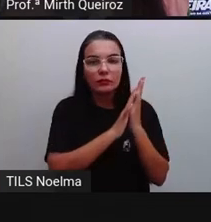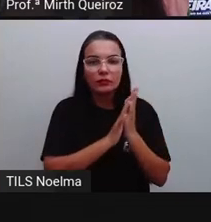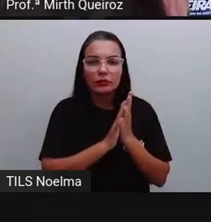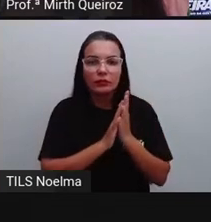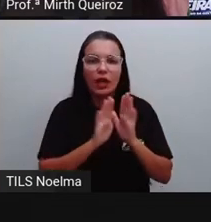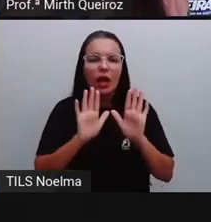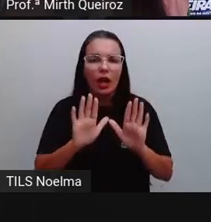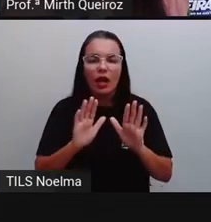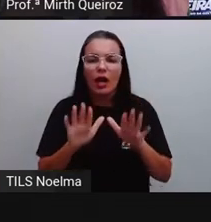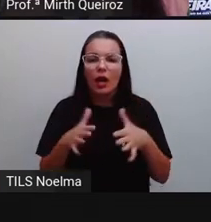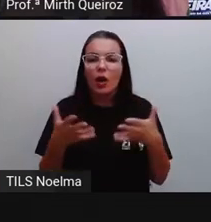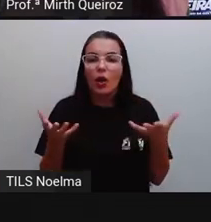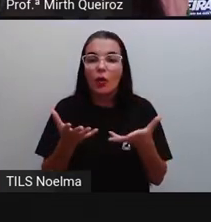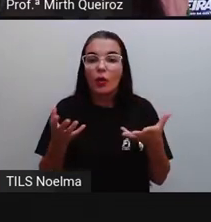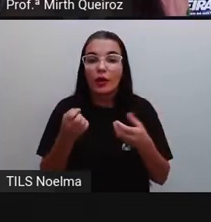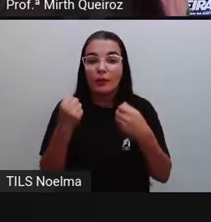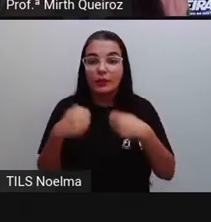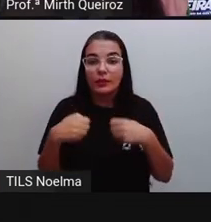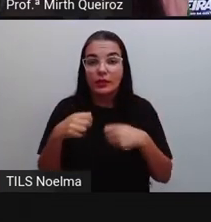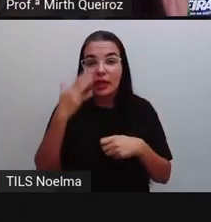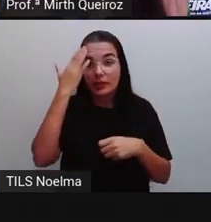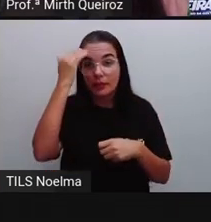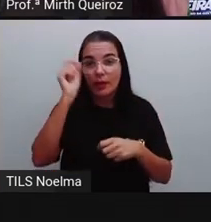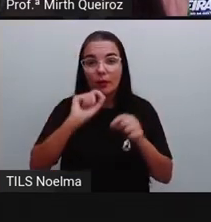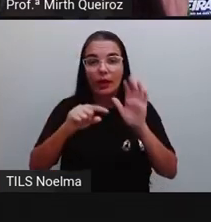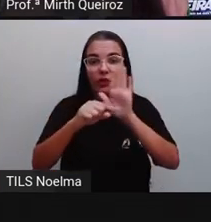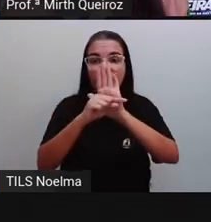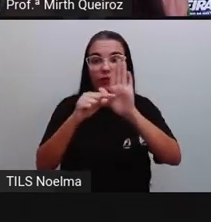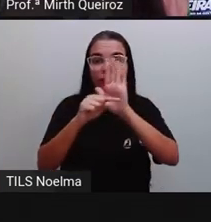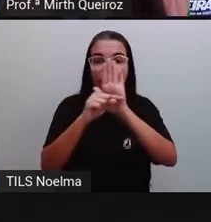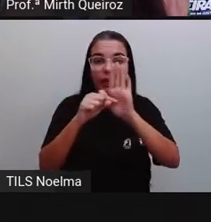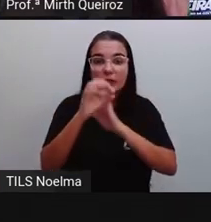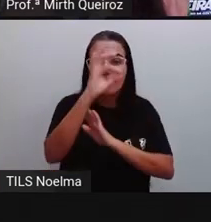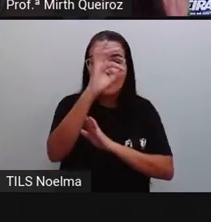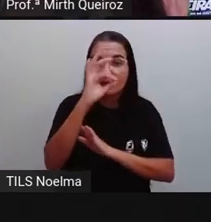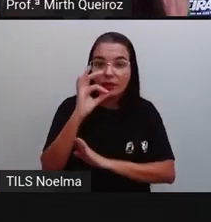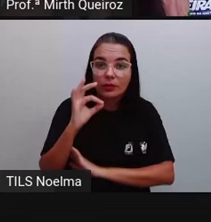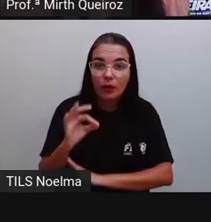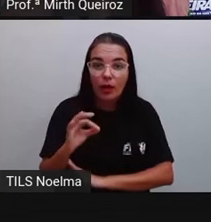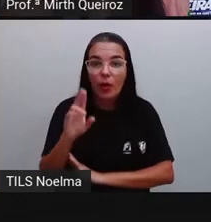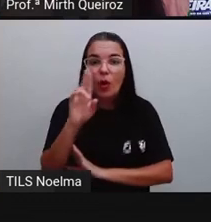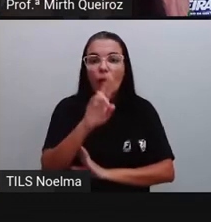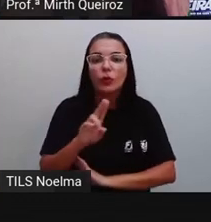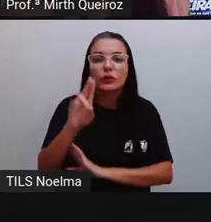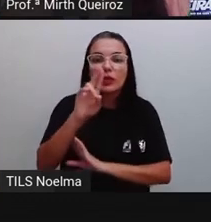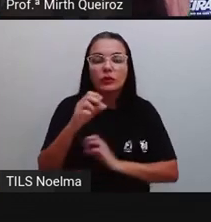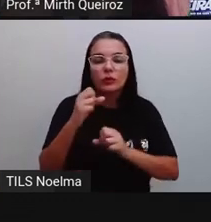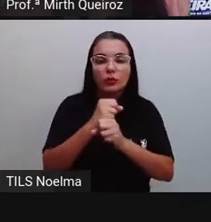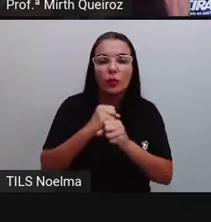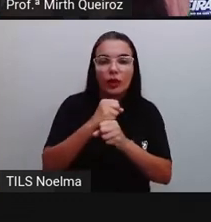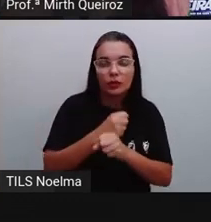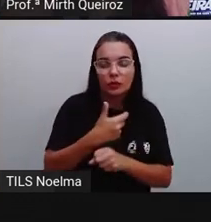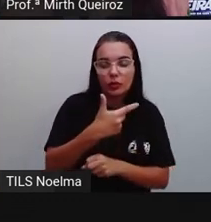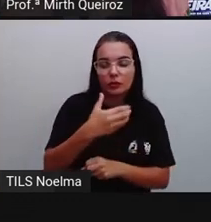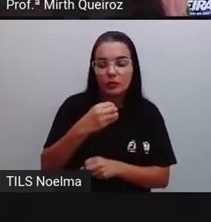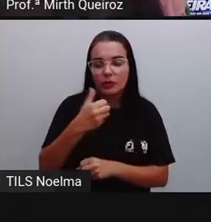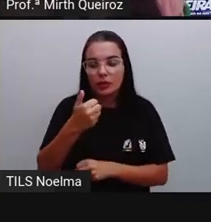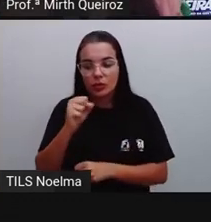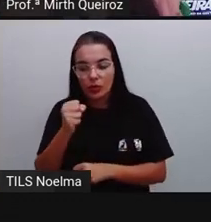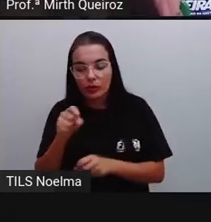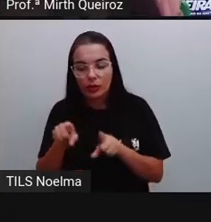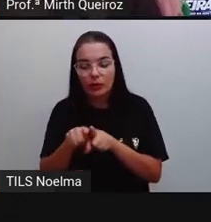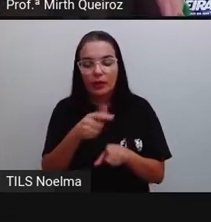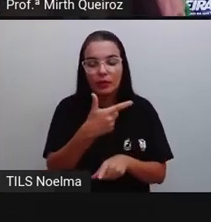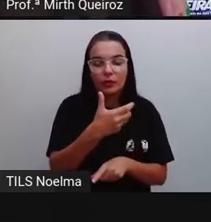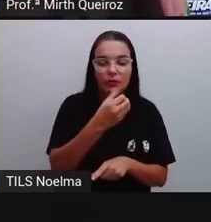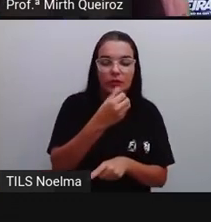da internet e do telefone, né? Em telefone, celular, tablet em 2018 e 2019. Vamos